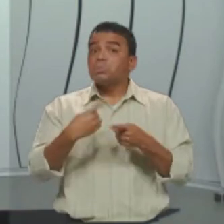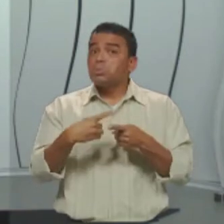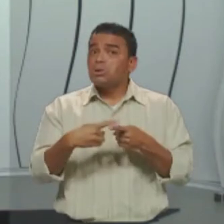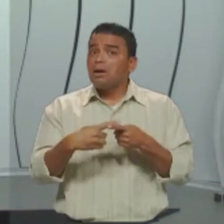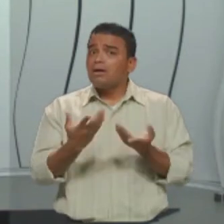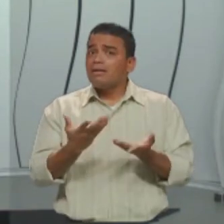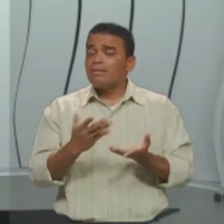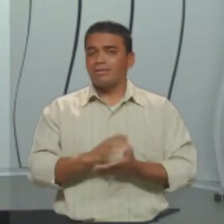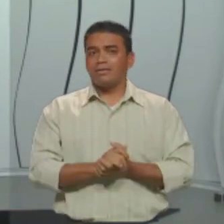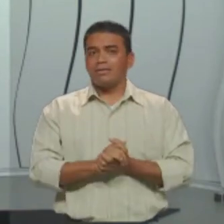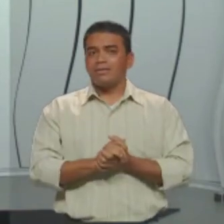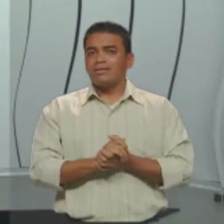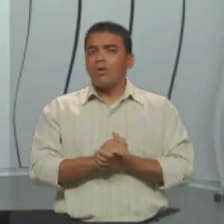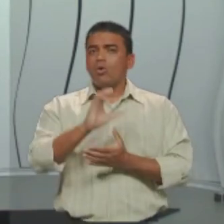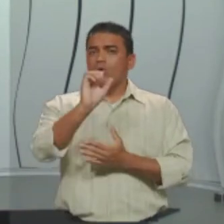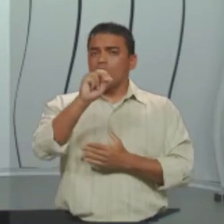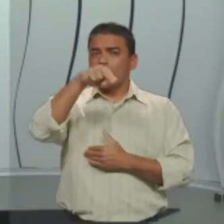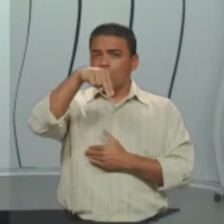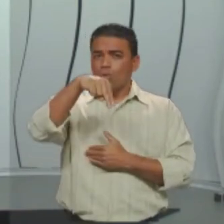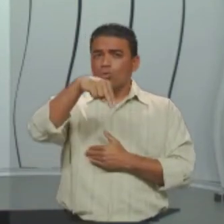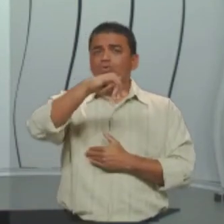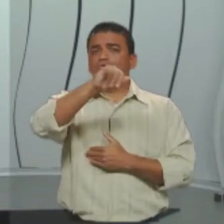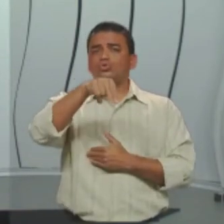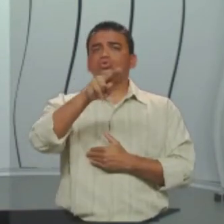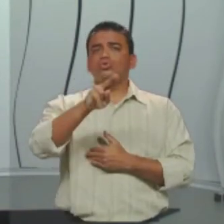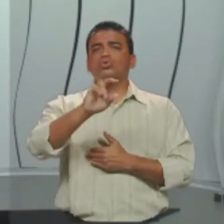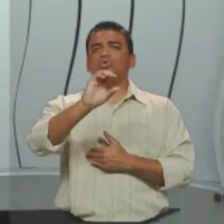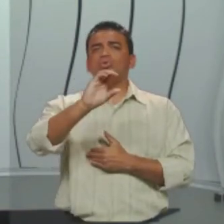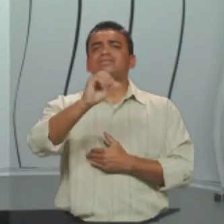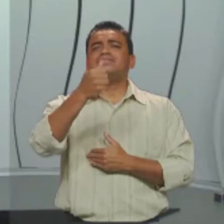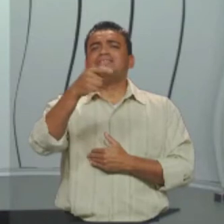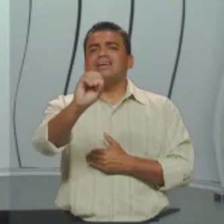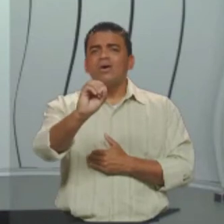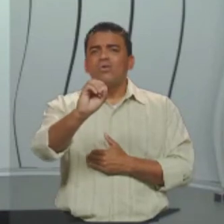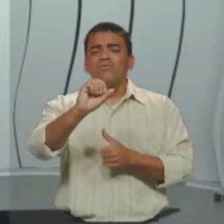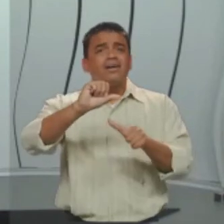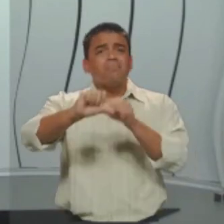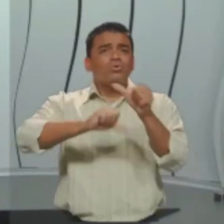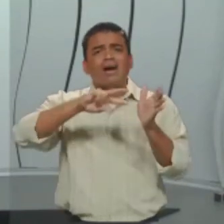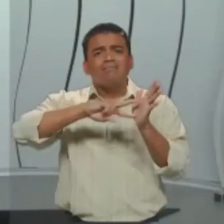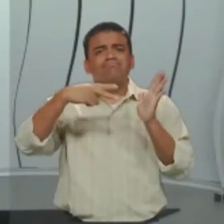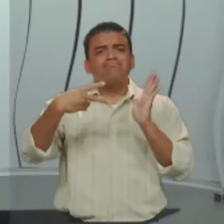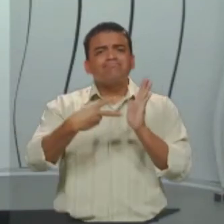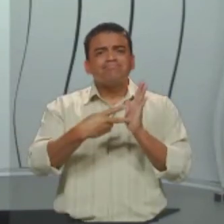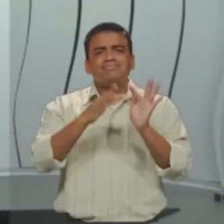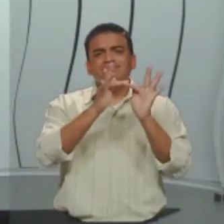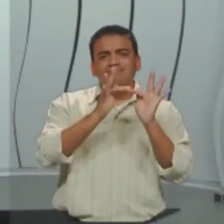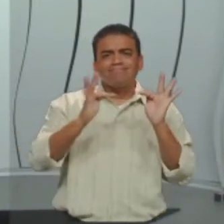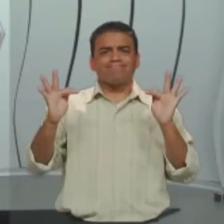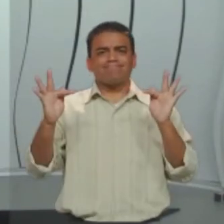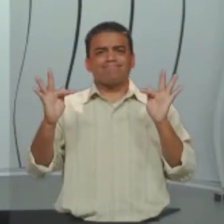Uma conjunção, ela pode mudar o sentido de uma oração.